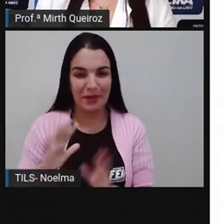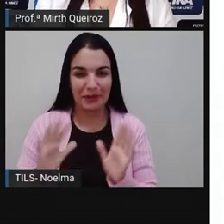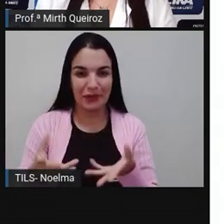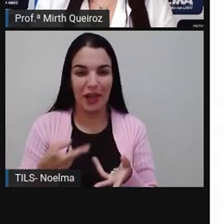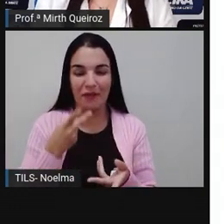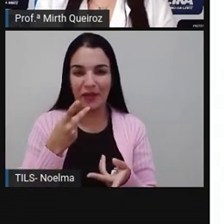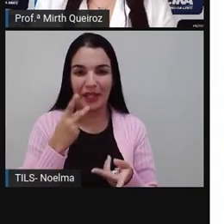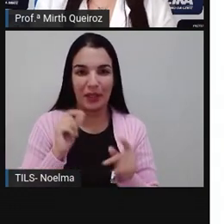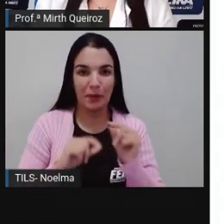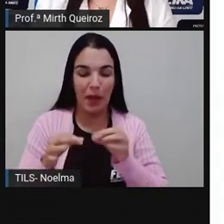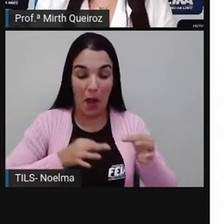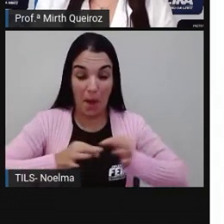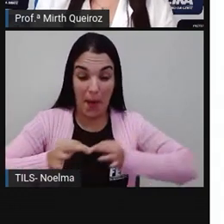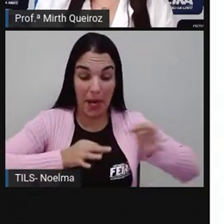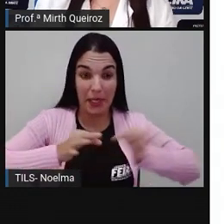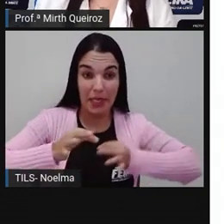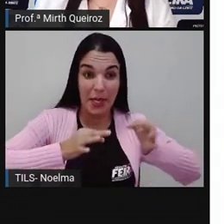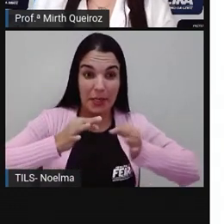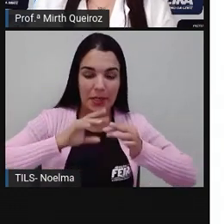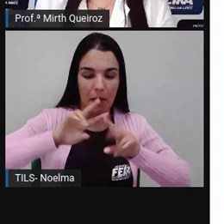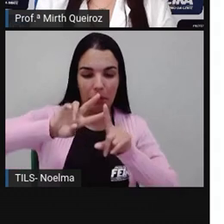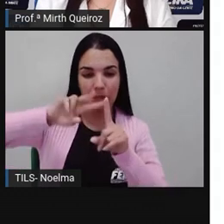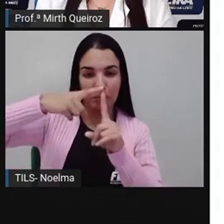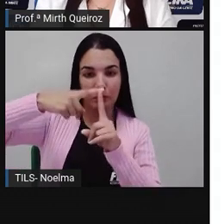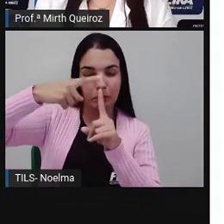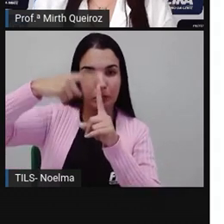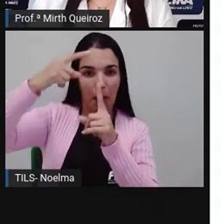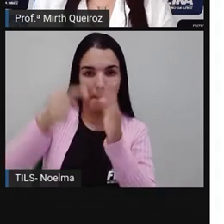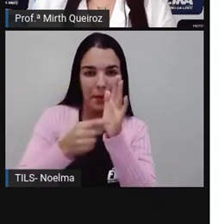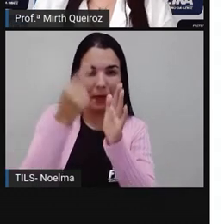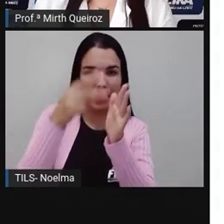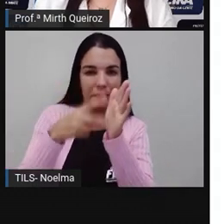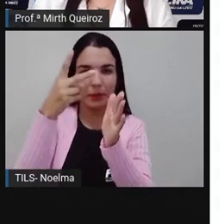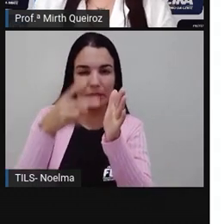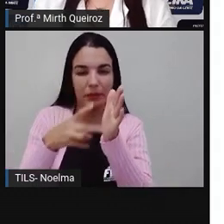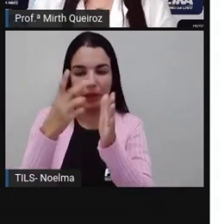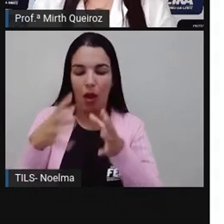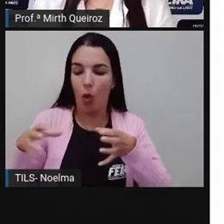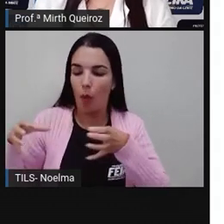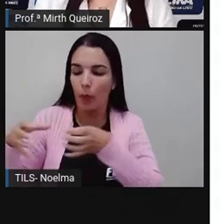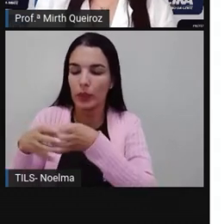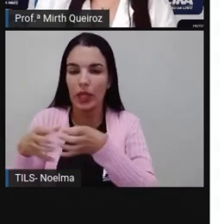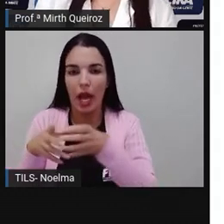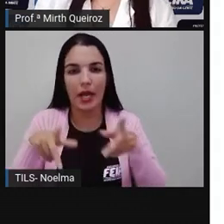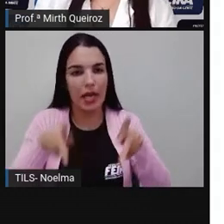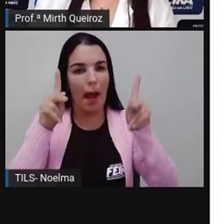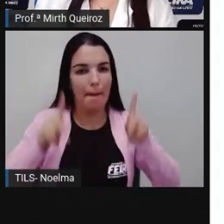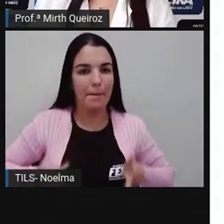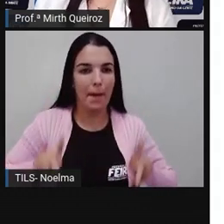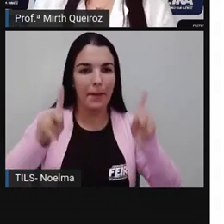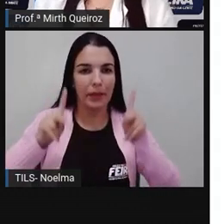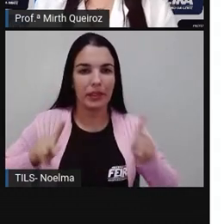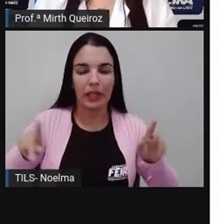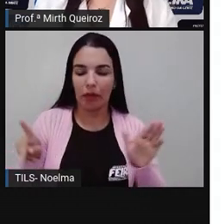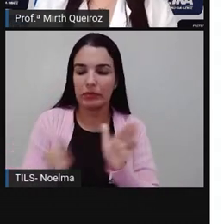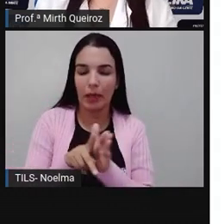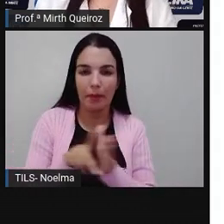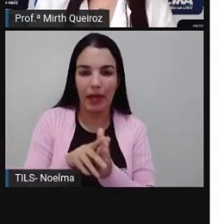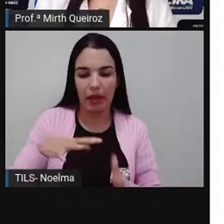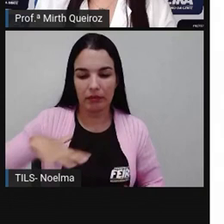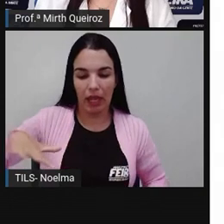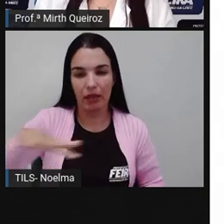a organização hierárquica dos seres vivos, né? Comunidade, população, o próprio ecossistema,